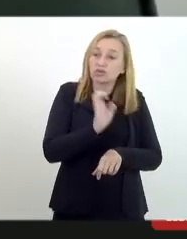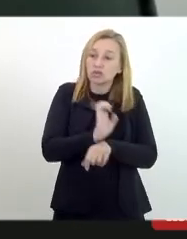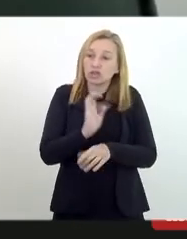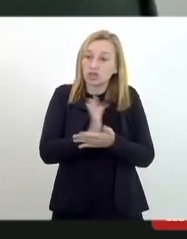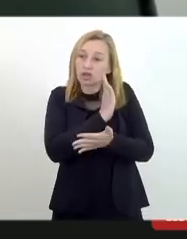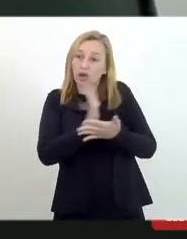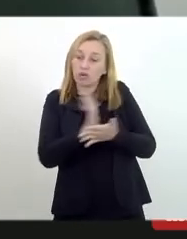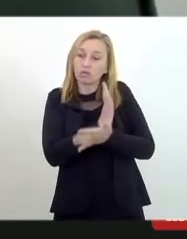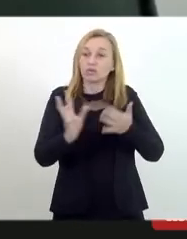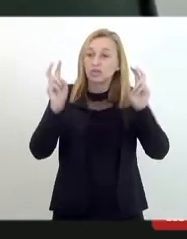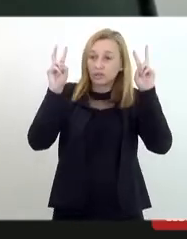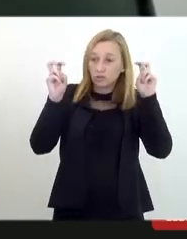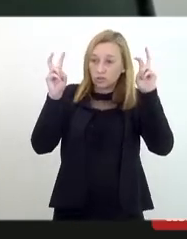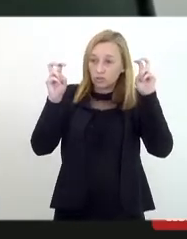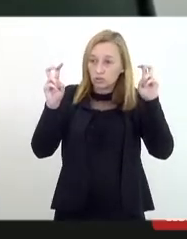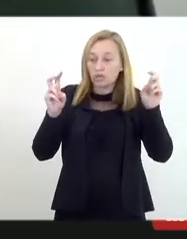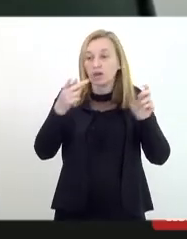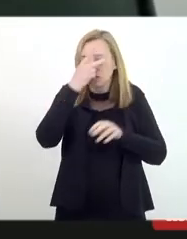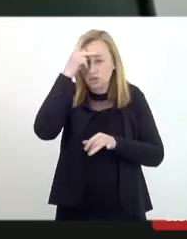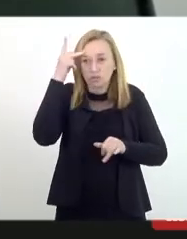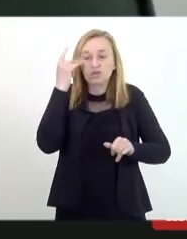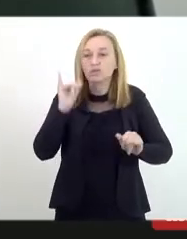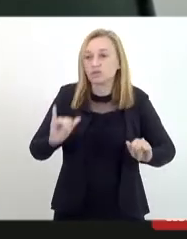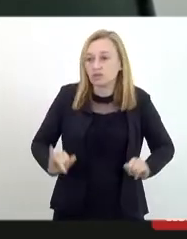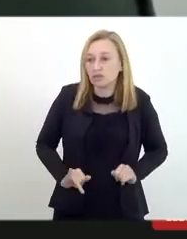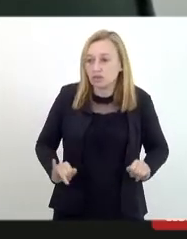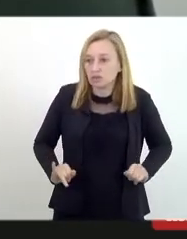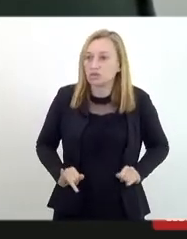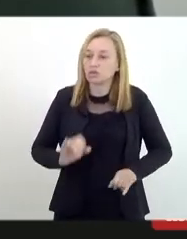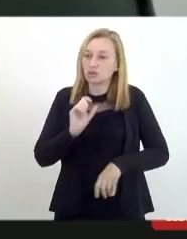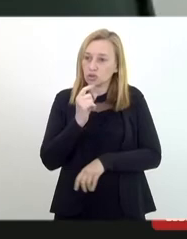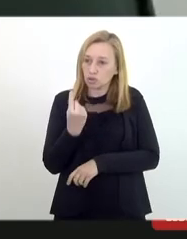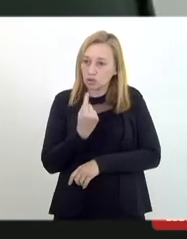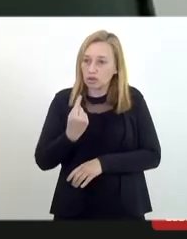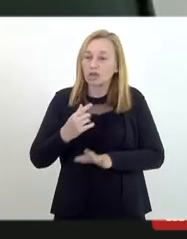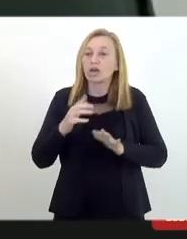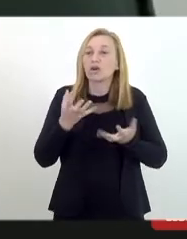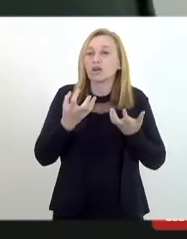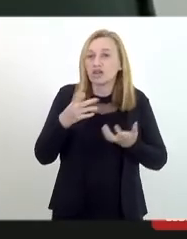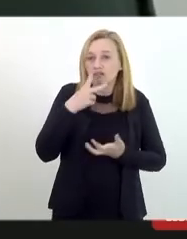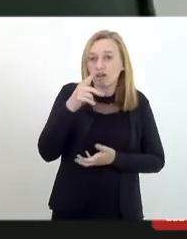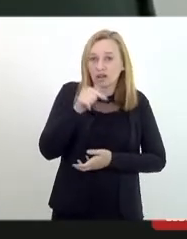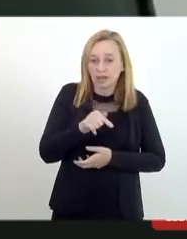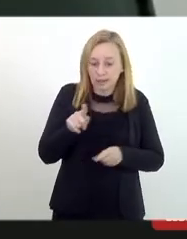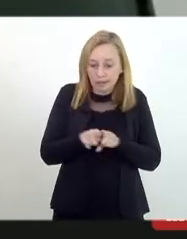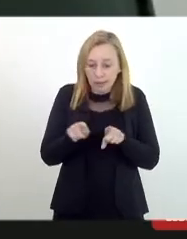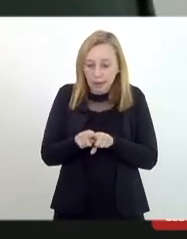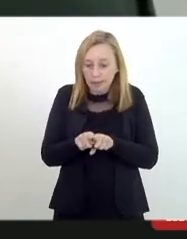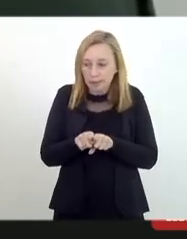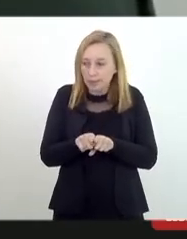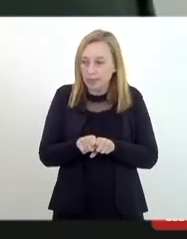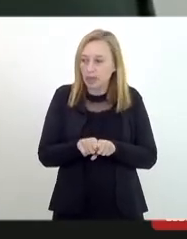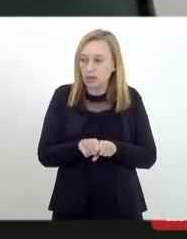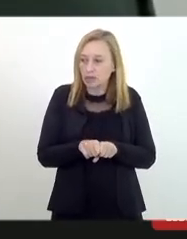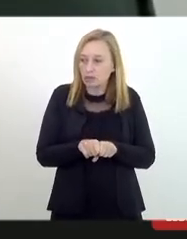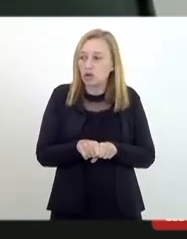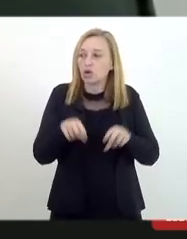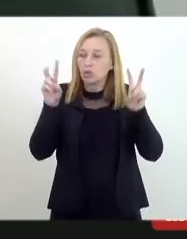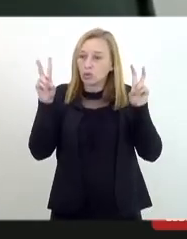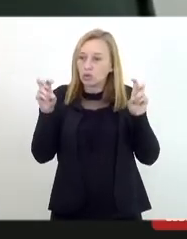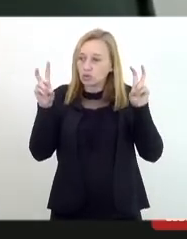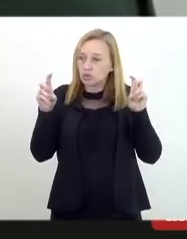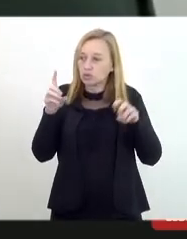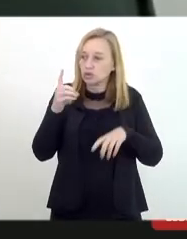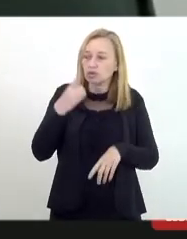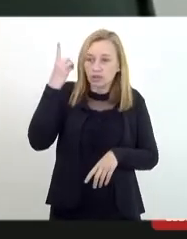leva essas vítimas a ficar no desamparo. Eu queria trazer aqui também uma questão que o